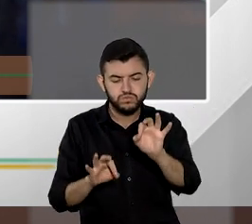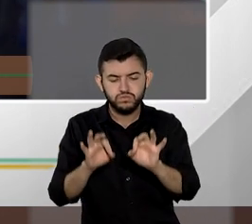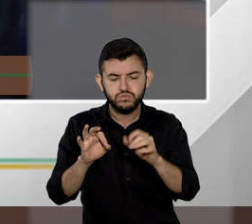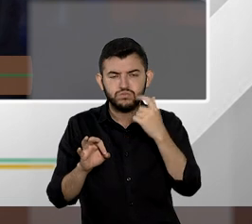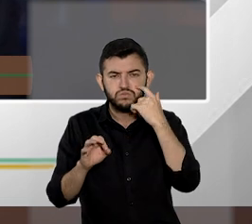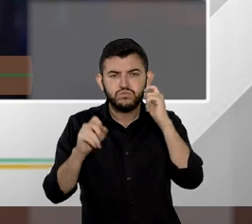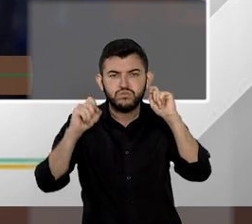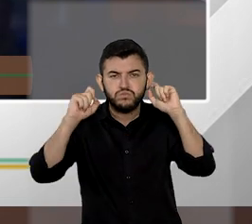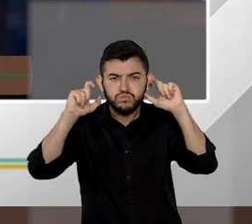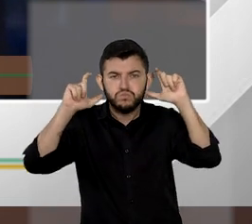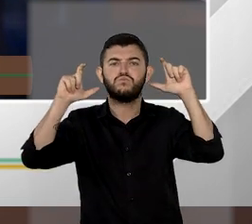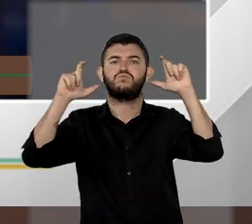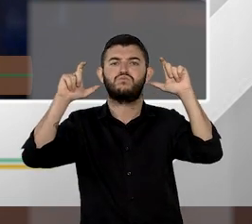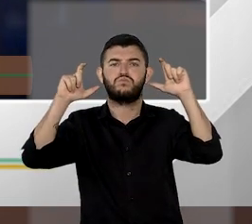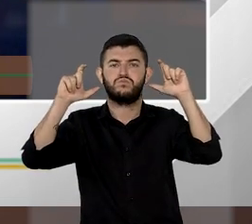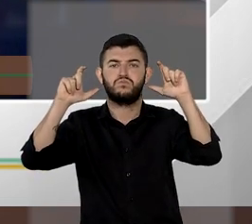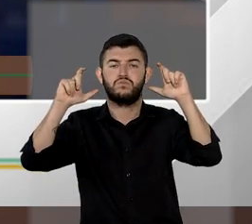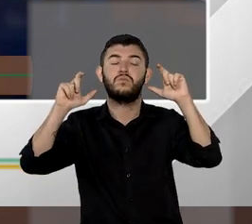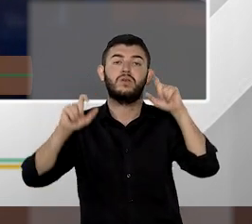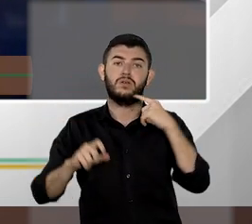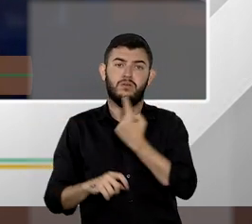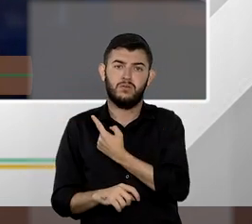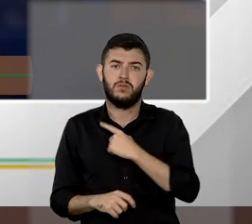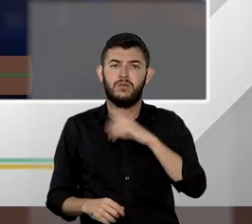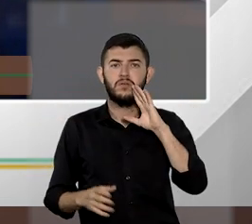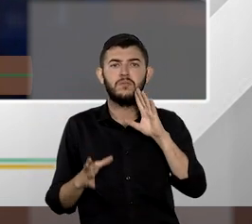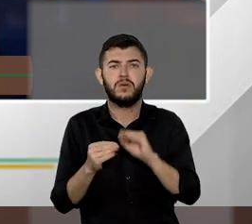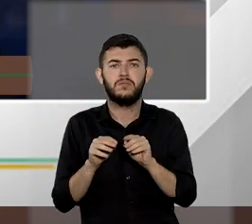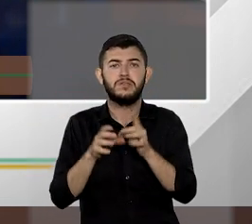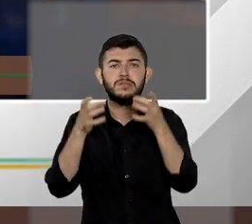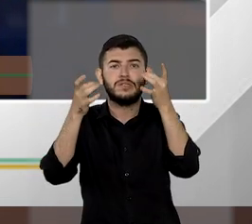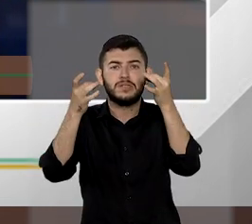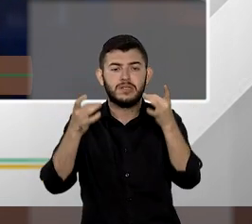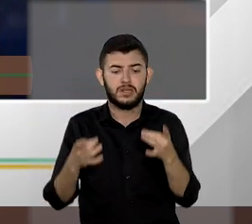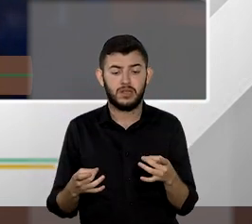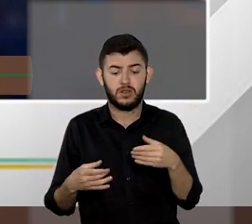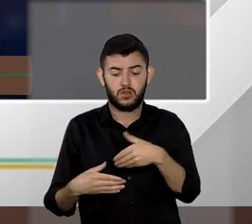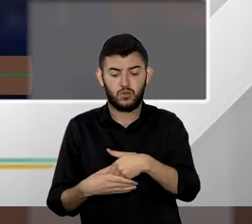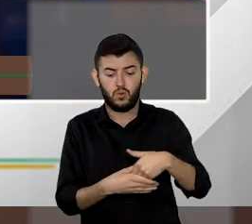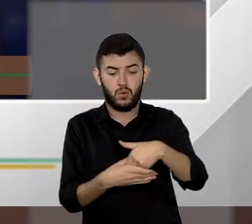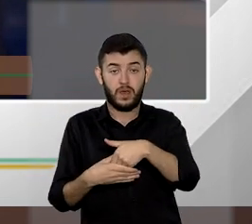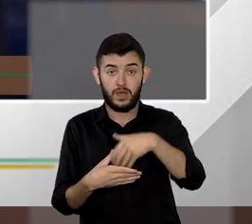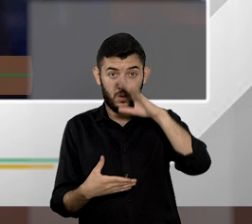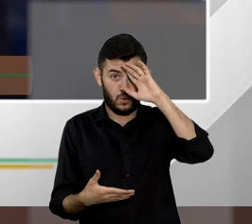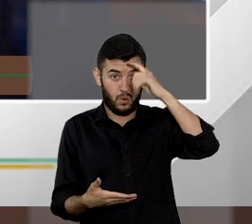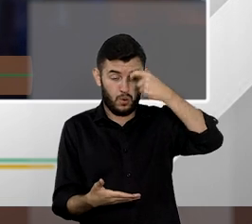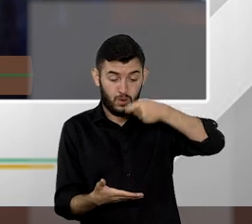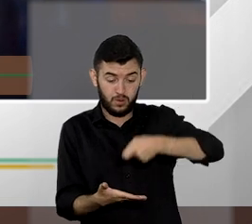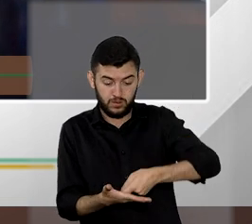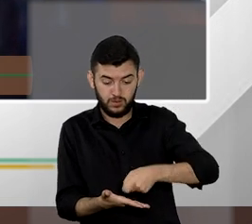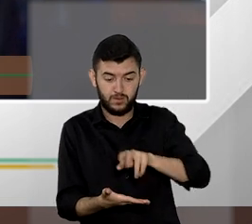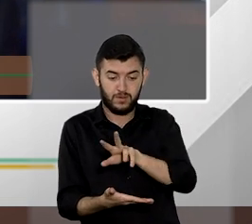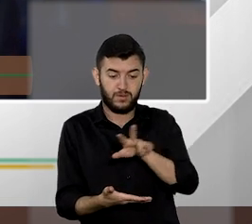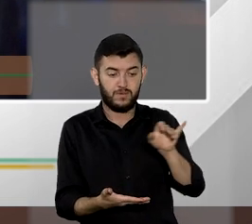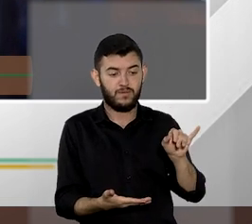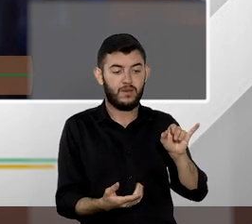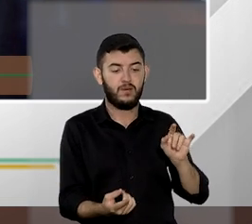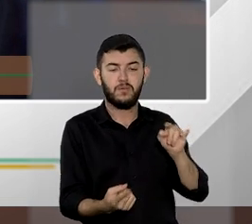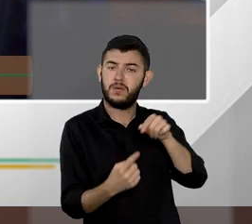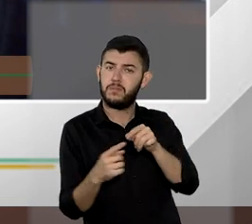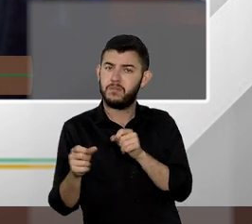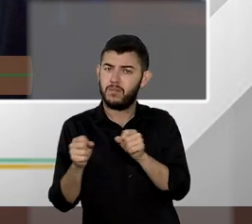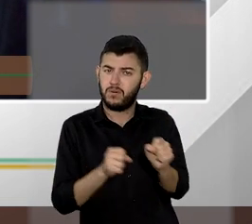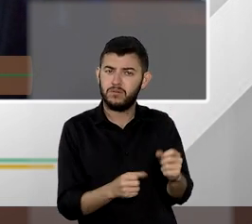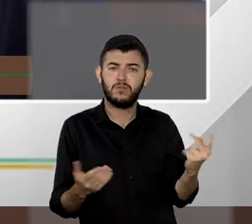atentemos para a peculiaridade do do do acórdão de que se recorrerá para que se possa chegar efetivamente